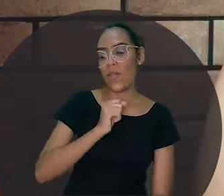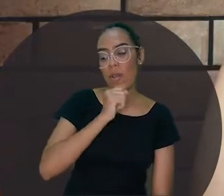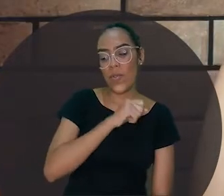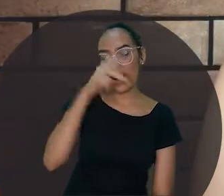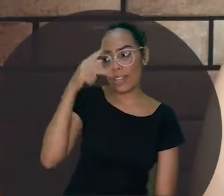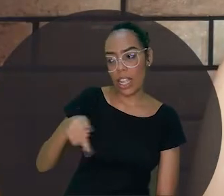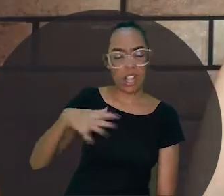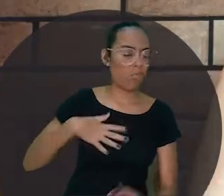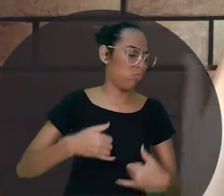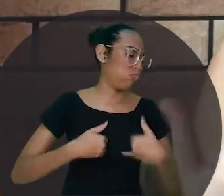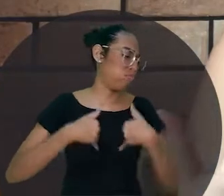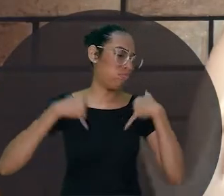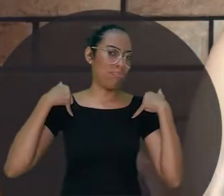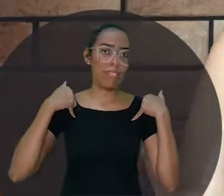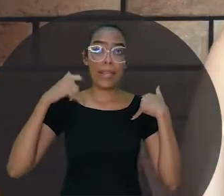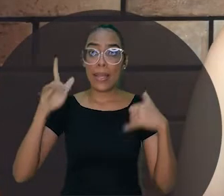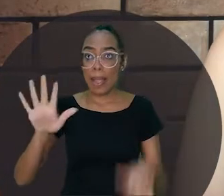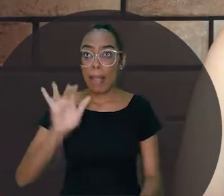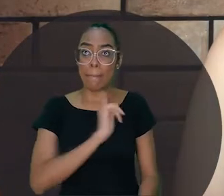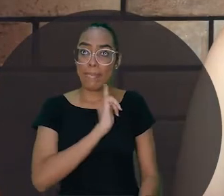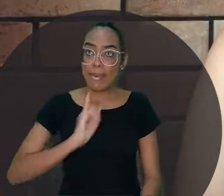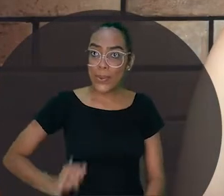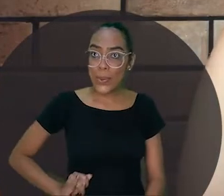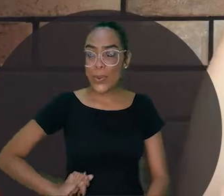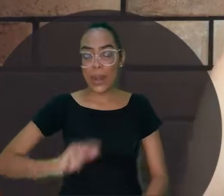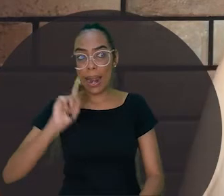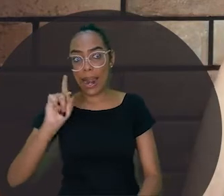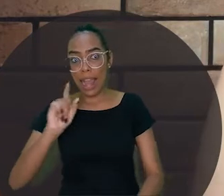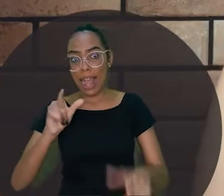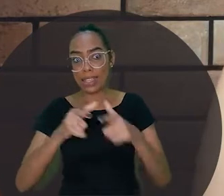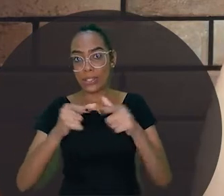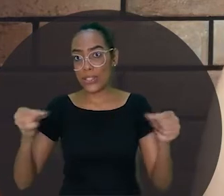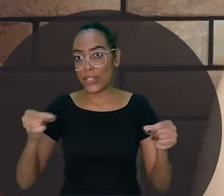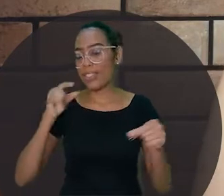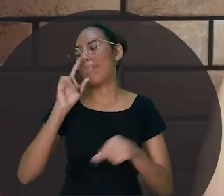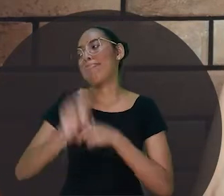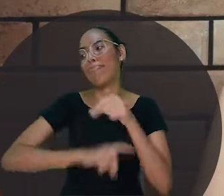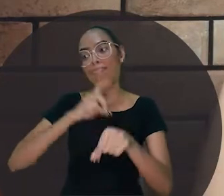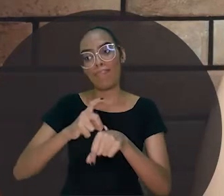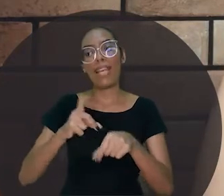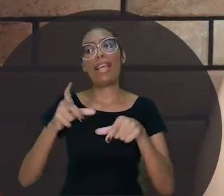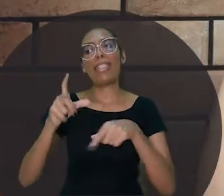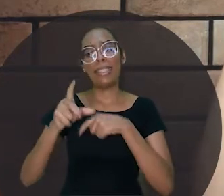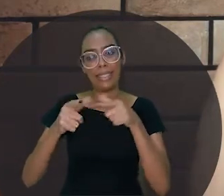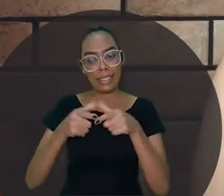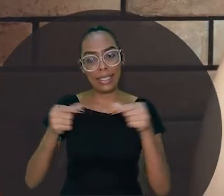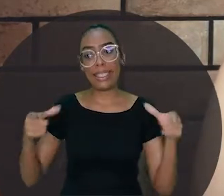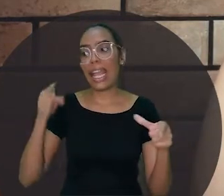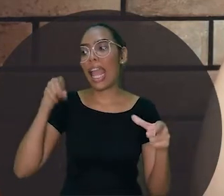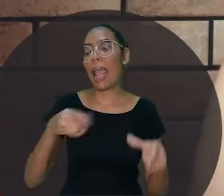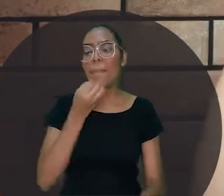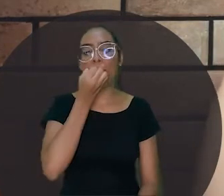exercia. E o imperador da China, gente? Ele era um imperador muito bondoso e